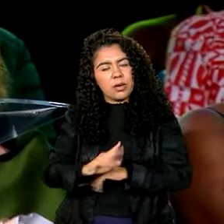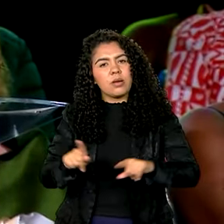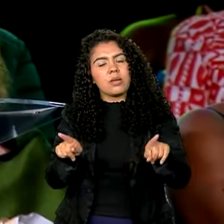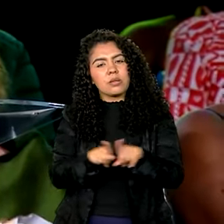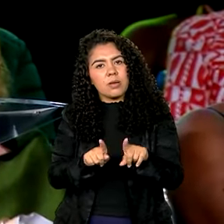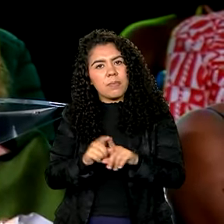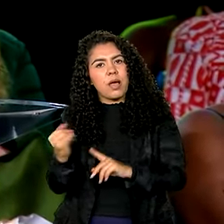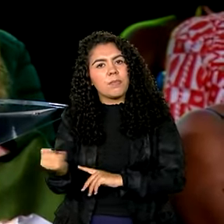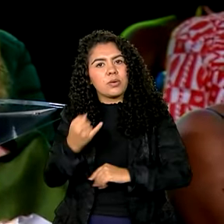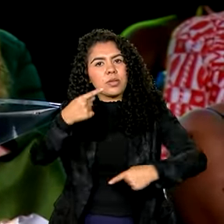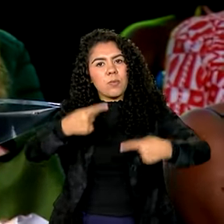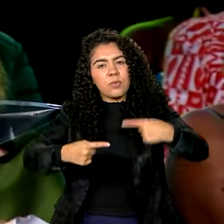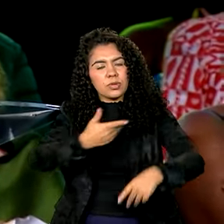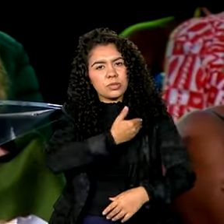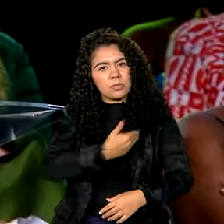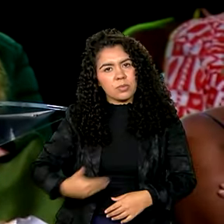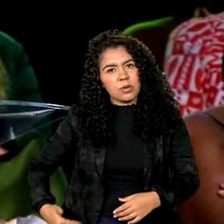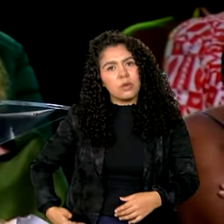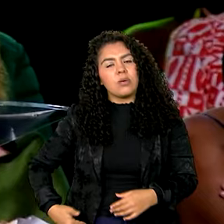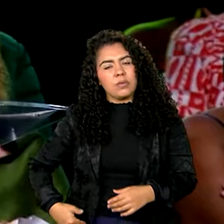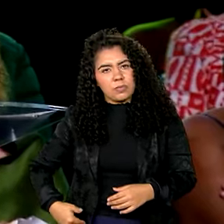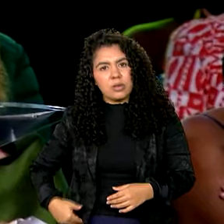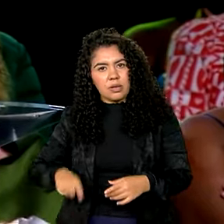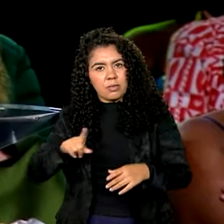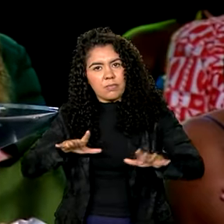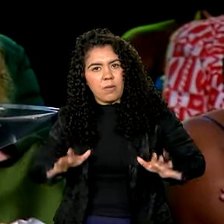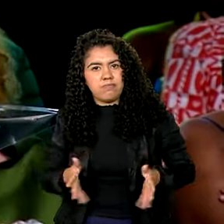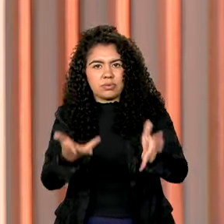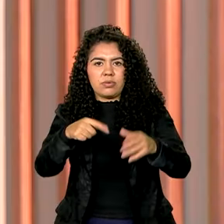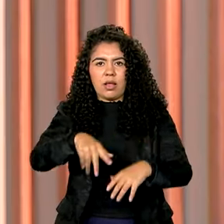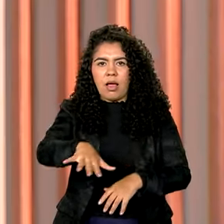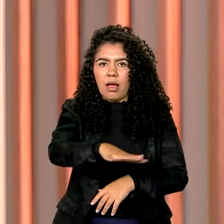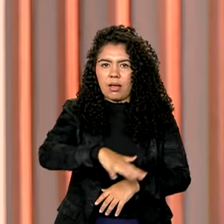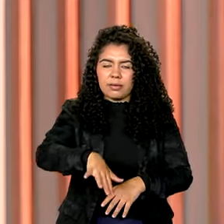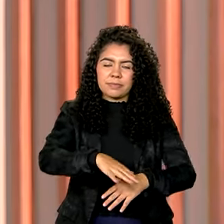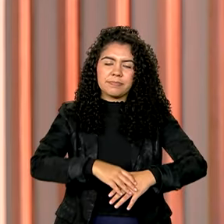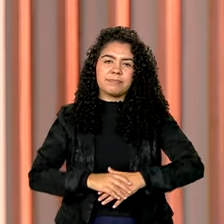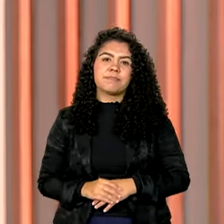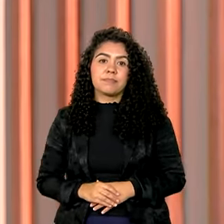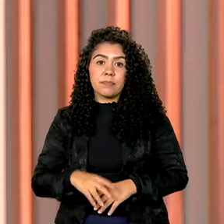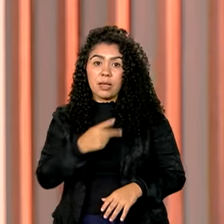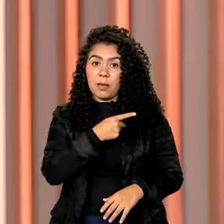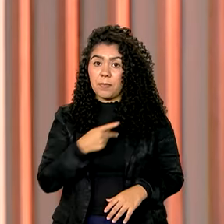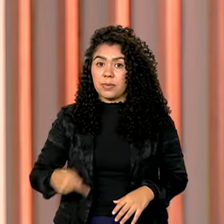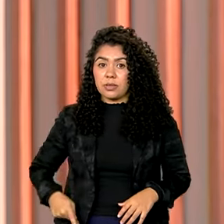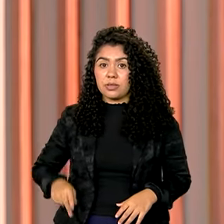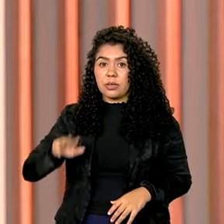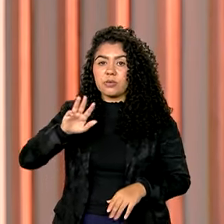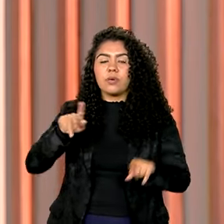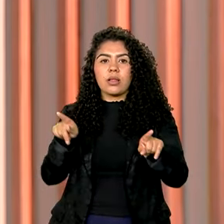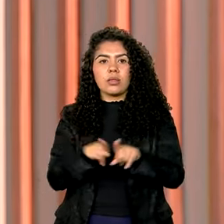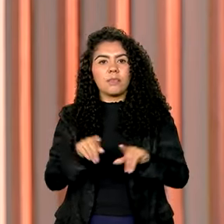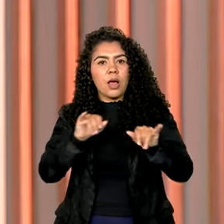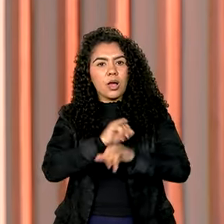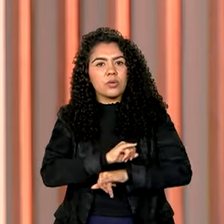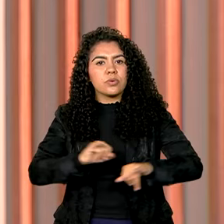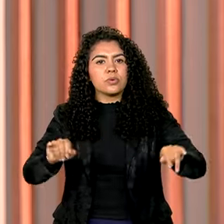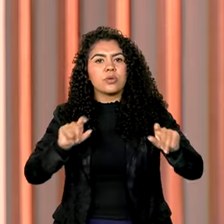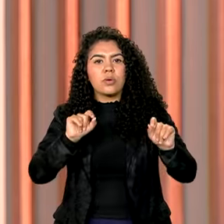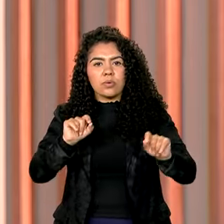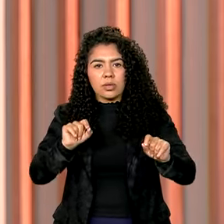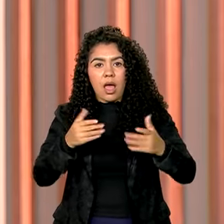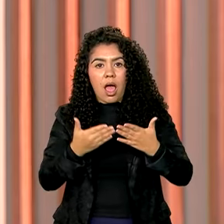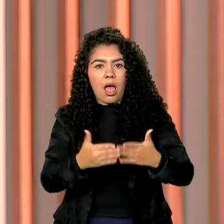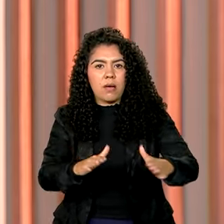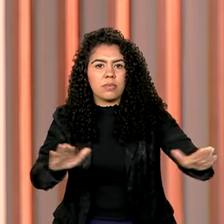políticas públicas para a indução desse setor. O presidente Lula também anunciou a ampliação e